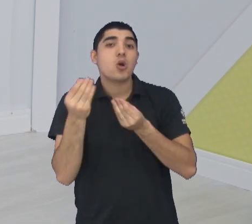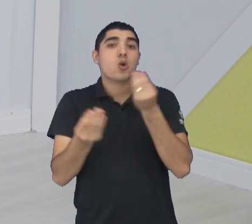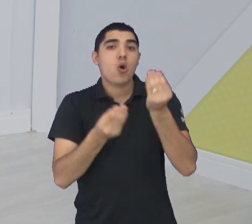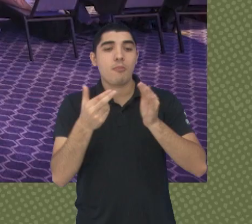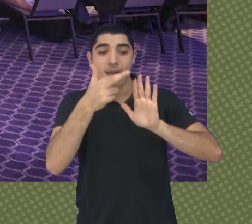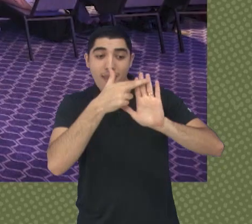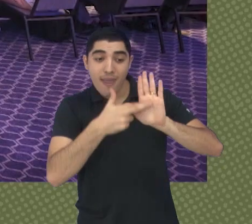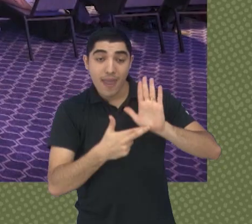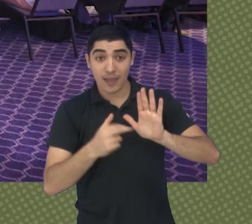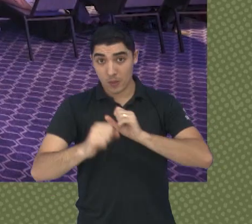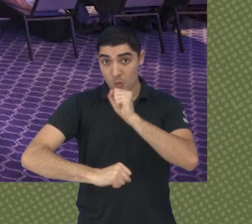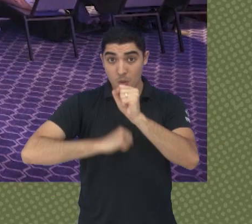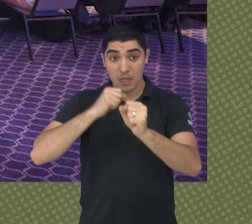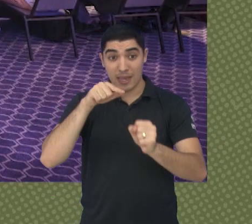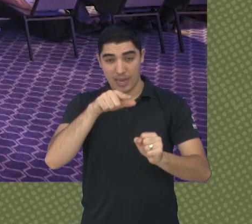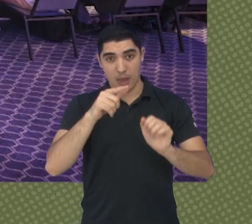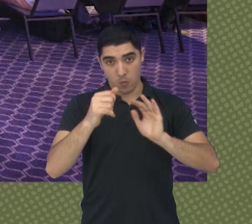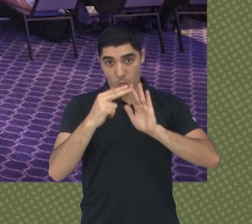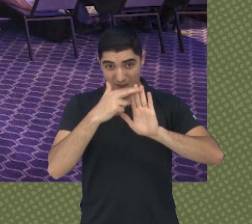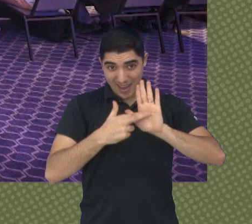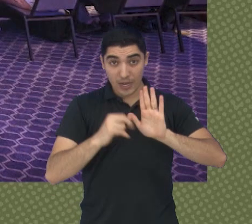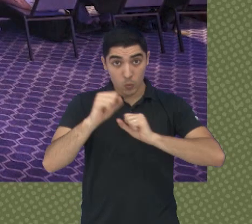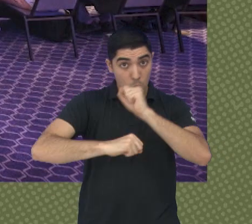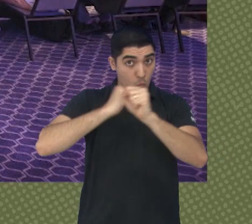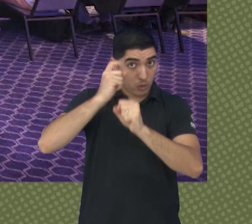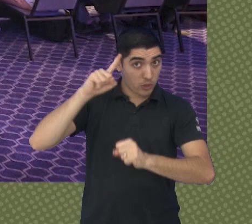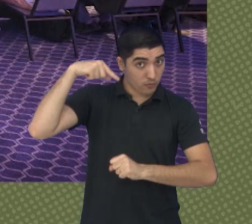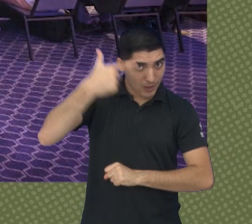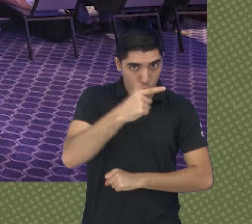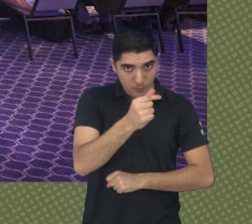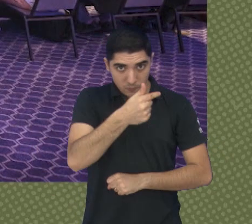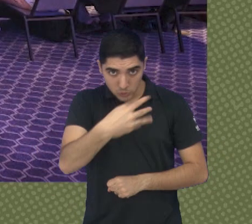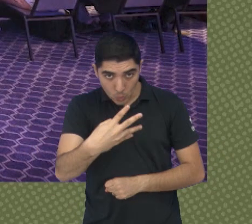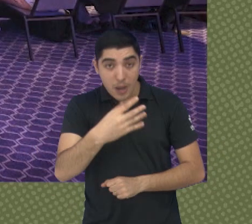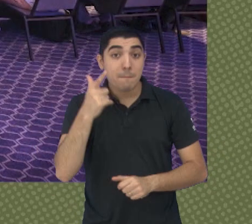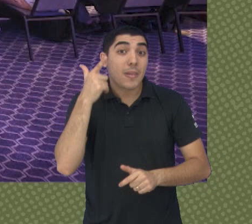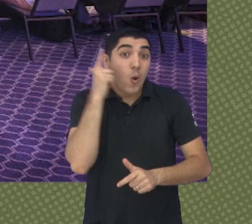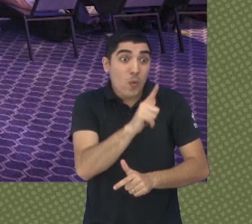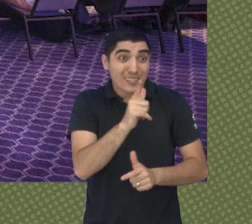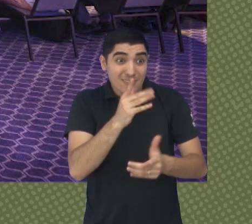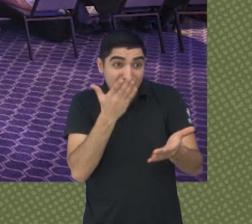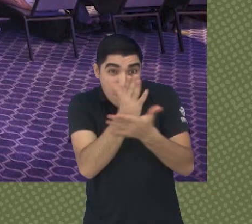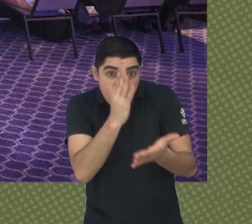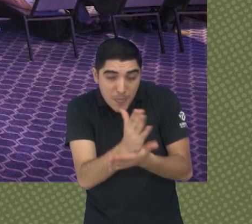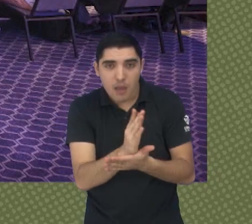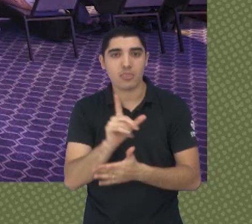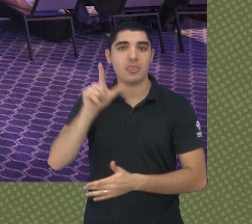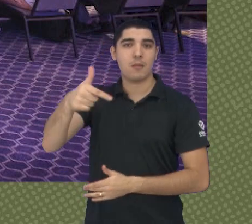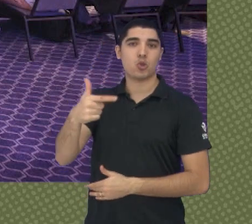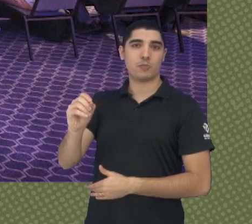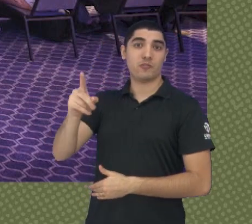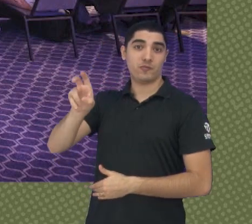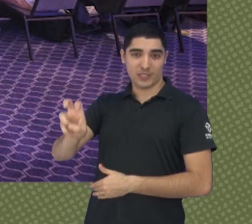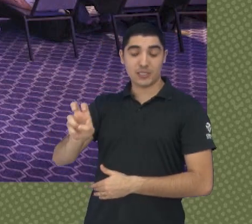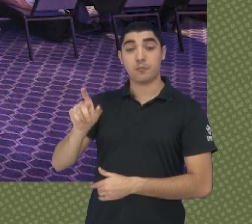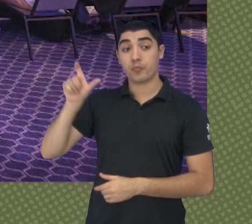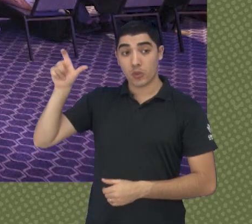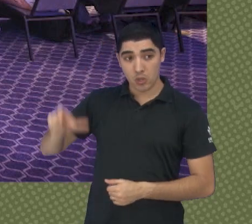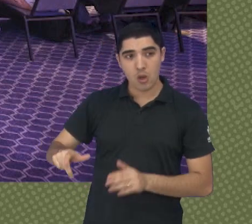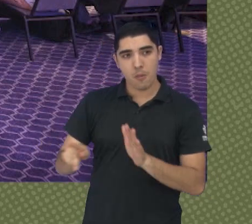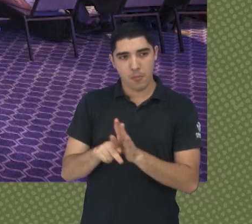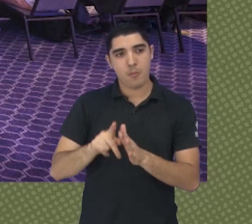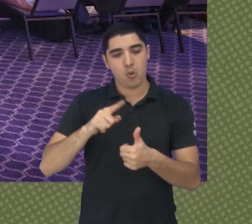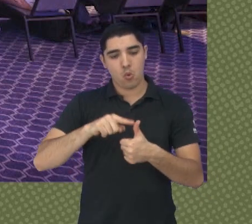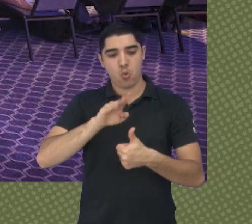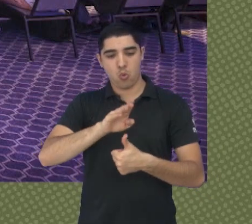Paulistão em 2025. Os representantes do São José Esporte Clube foram o gestor da SAF do São José, Bruno Casarini, e o diretor de